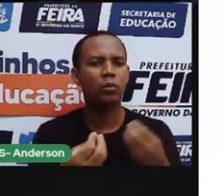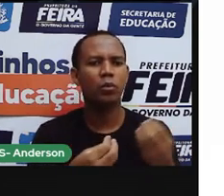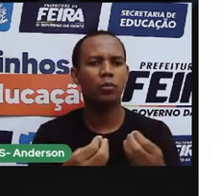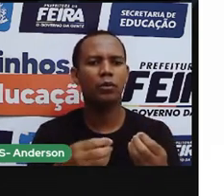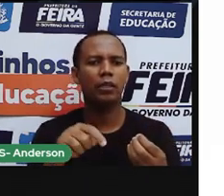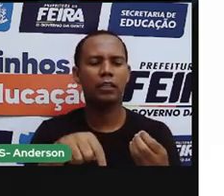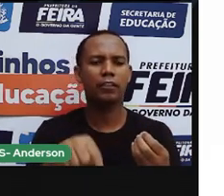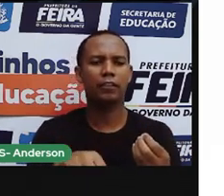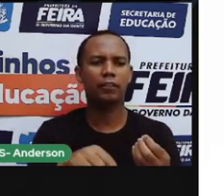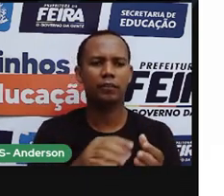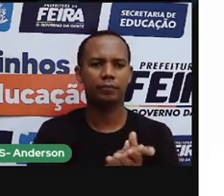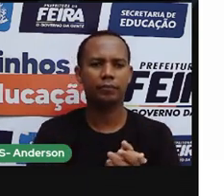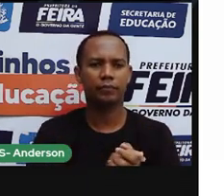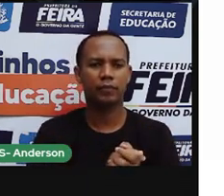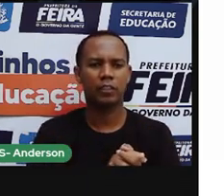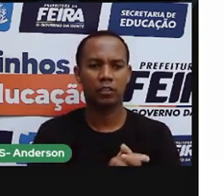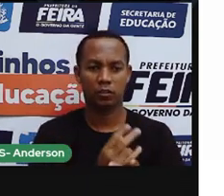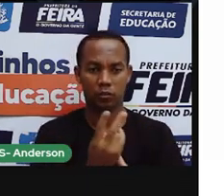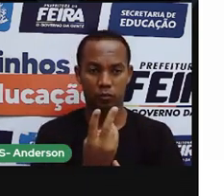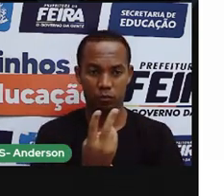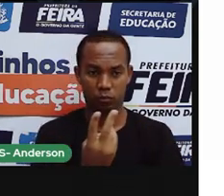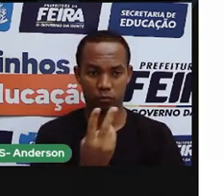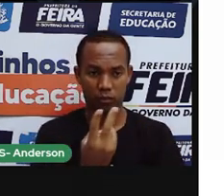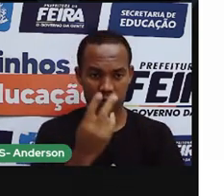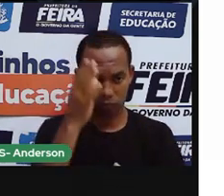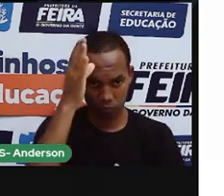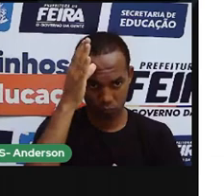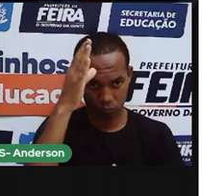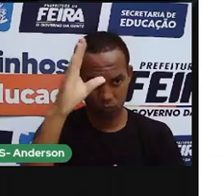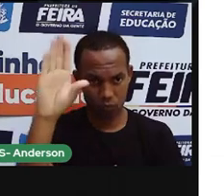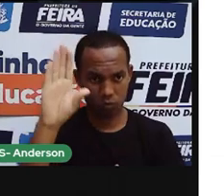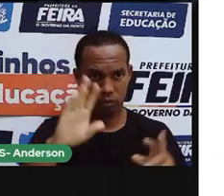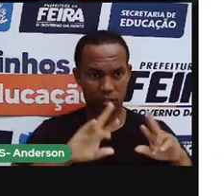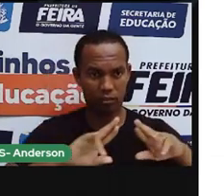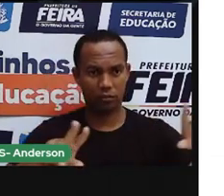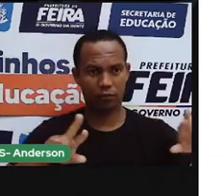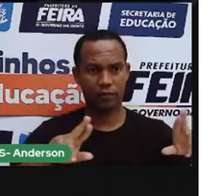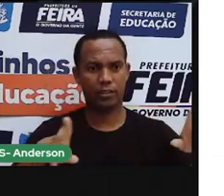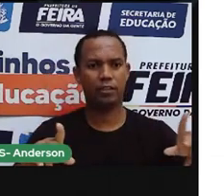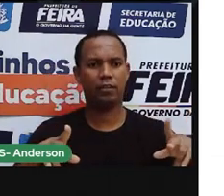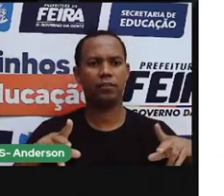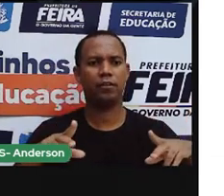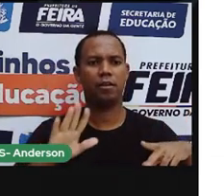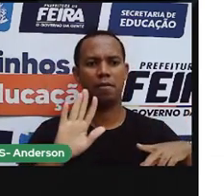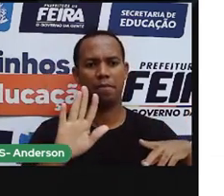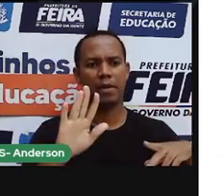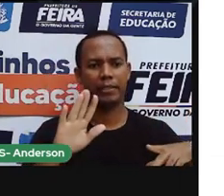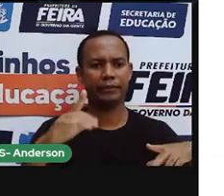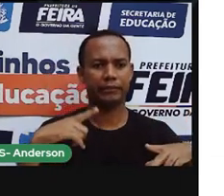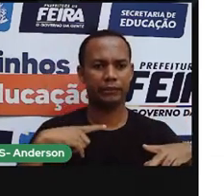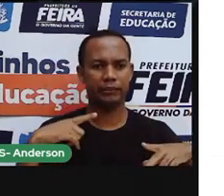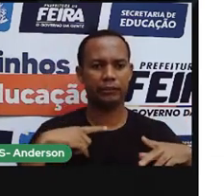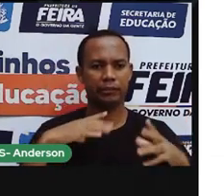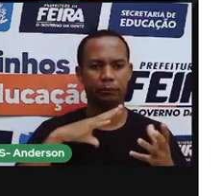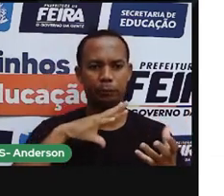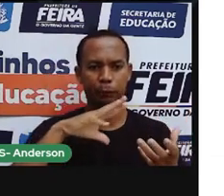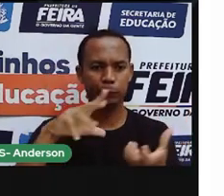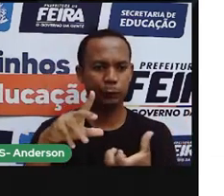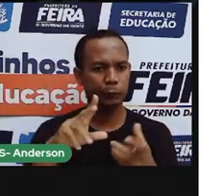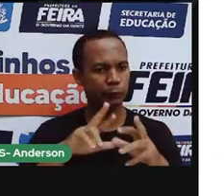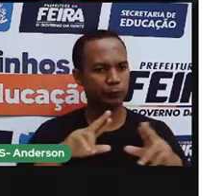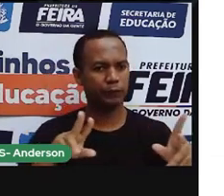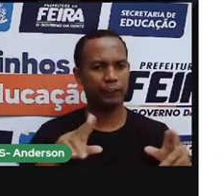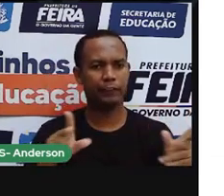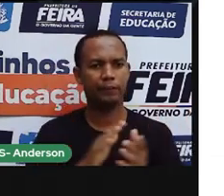vamos lá. As duas culturas eram muito diferentes, né? E pertenciam a mundos completamente diferentes, que foi o que a própria coloca com vocês.